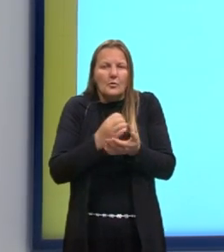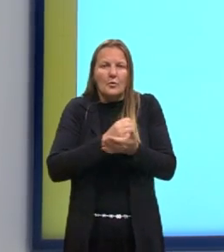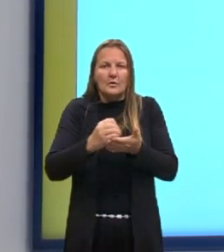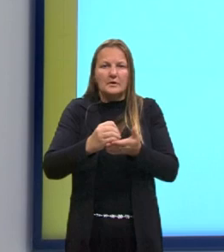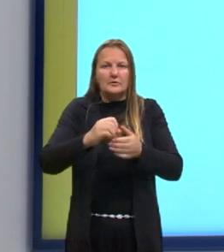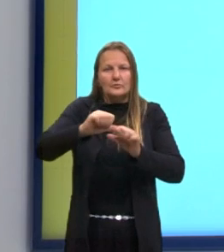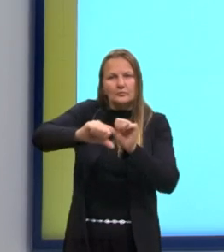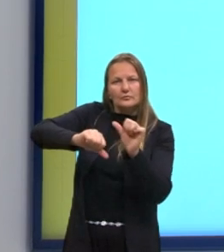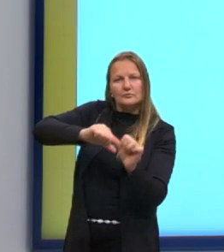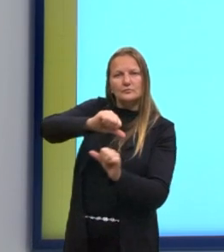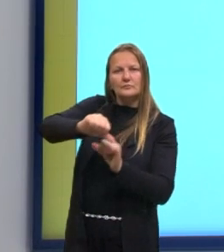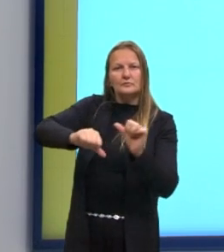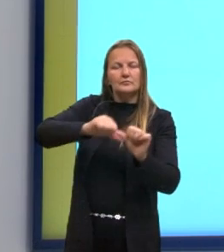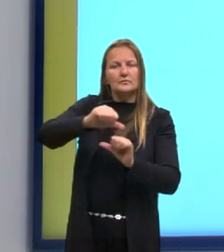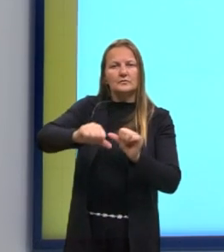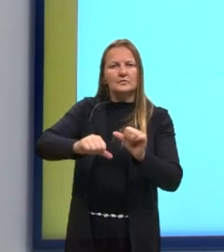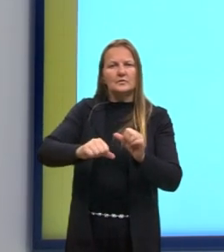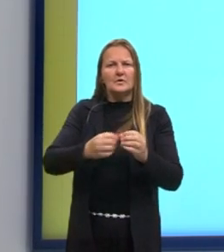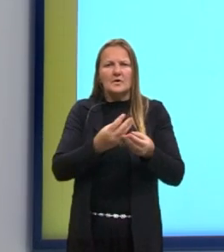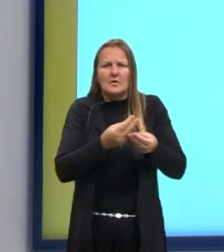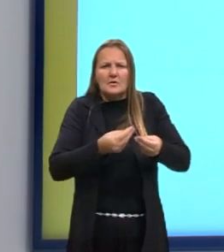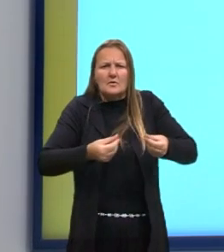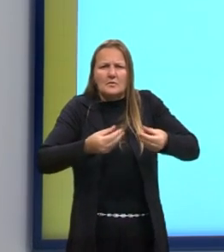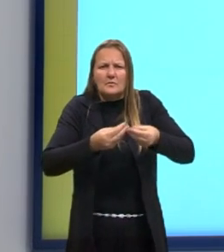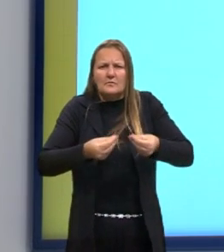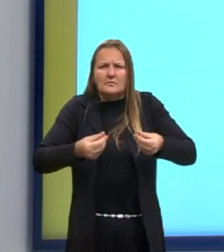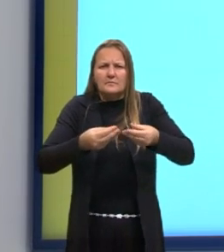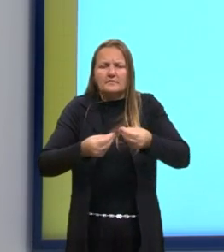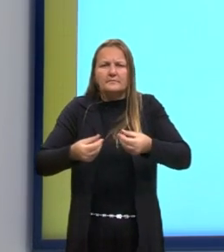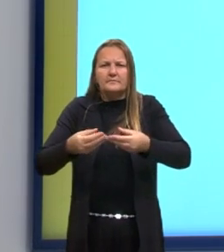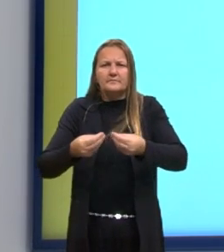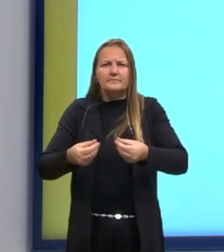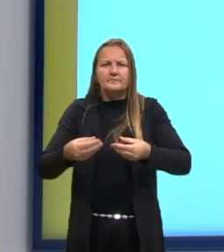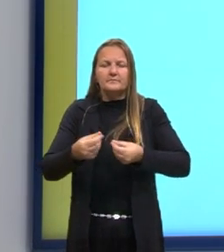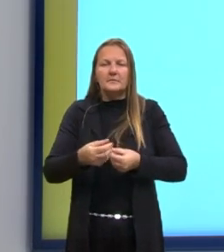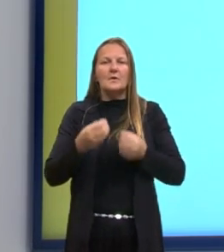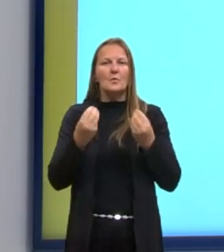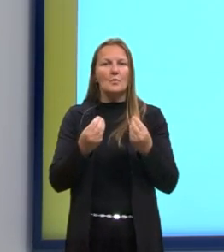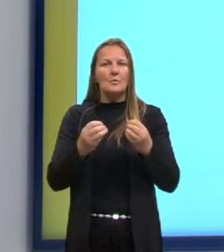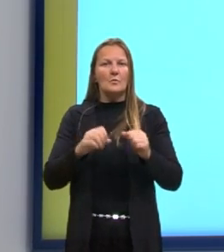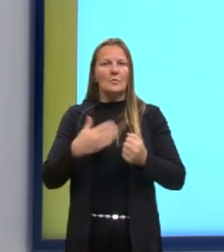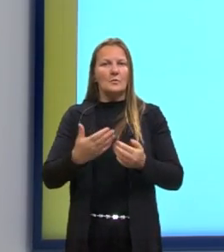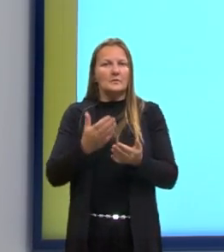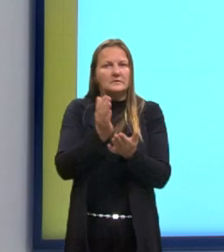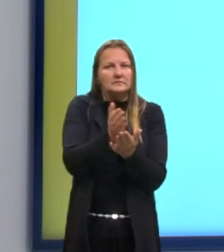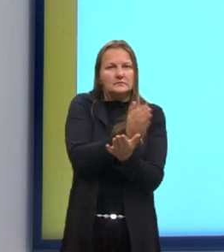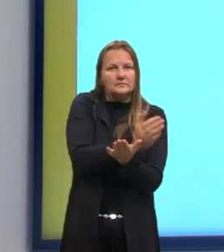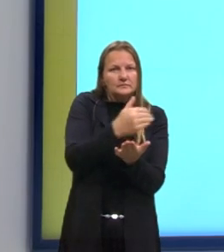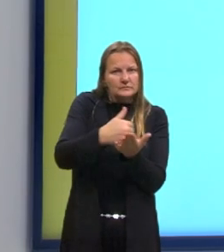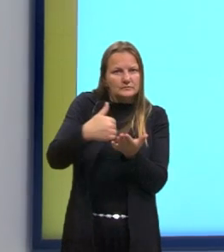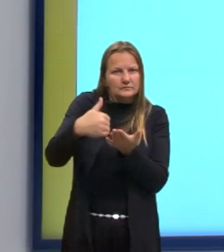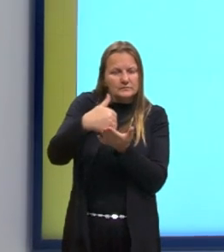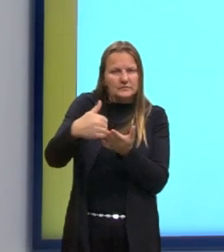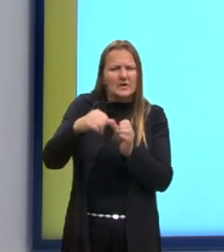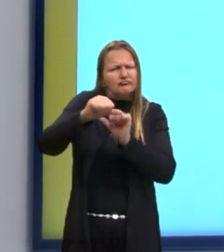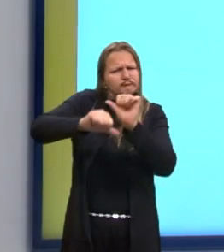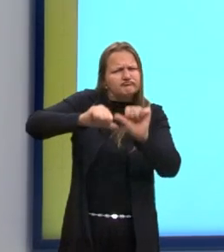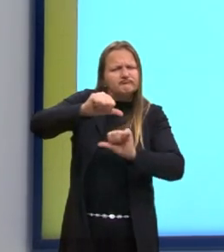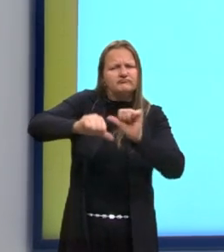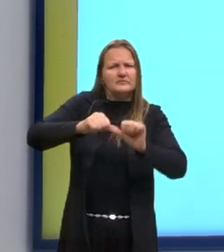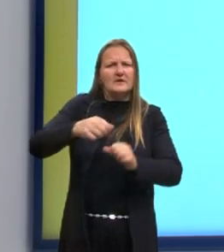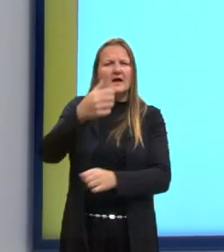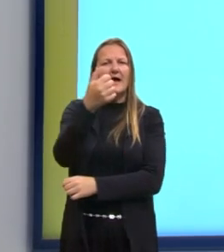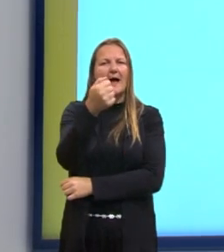através dos decompositores. Então, parte do nitrogênio transforma-se em